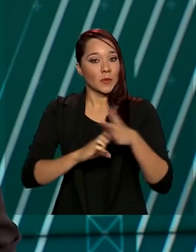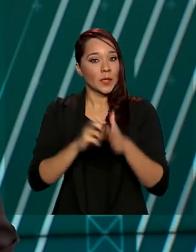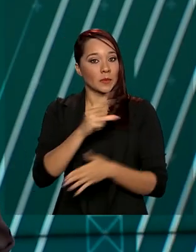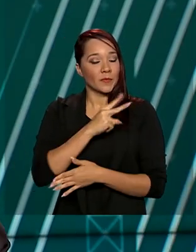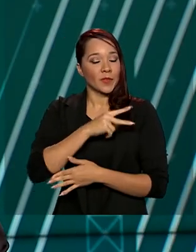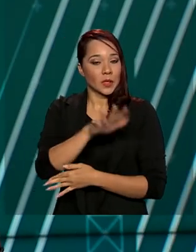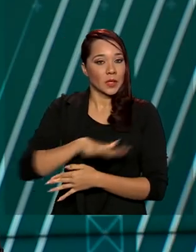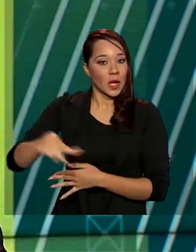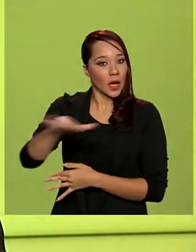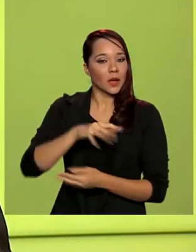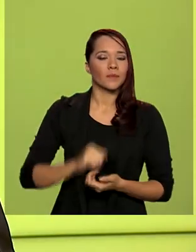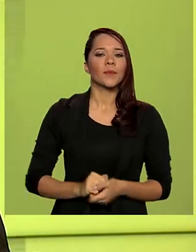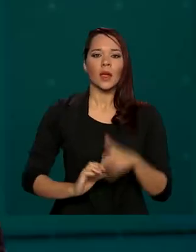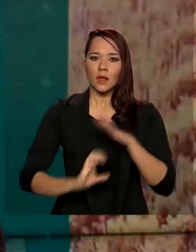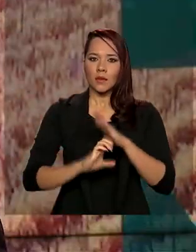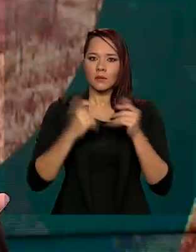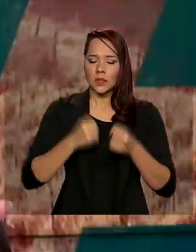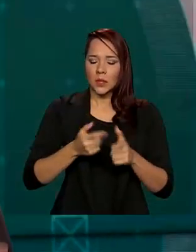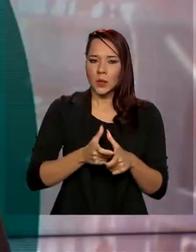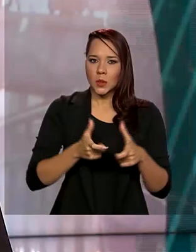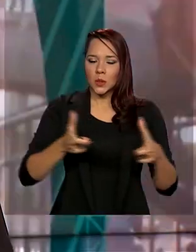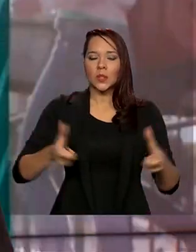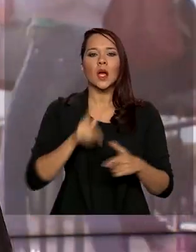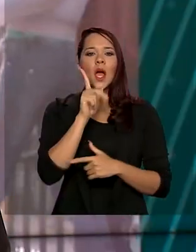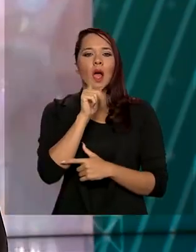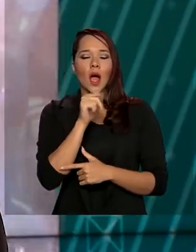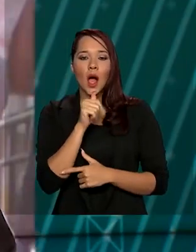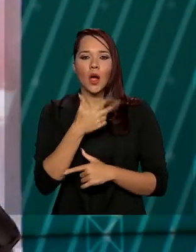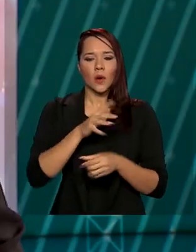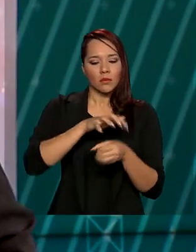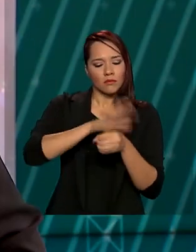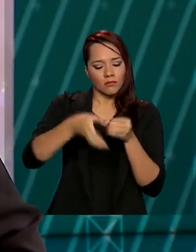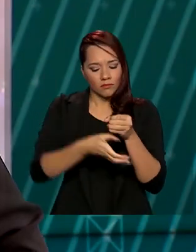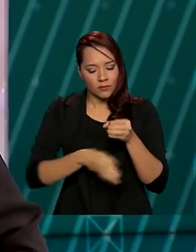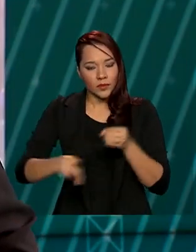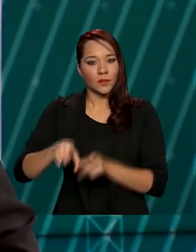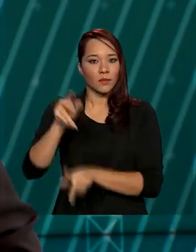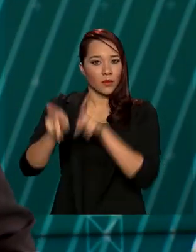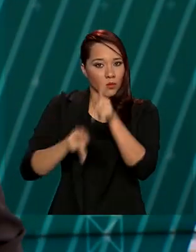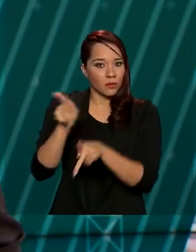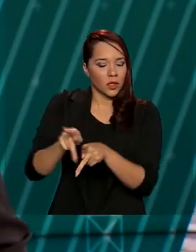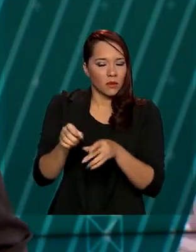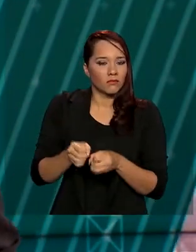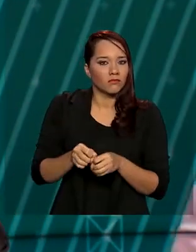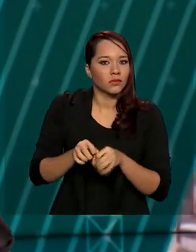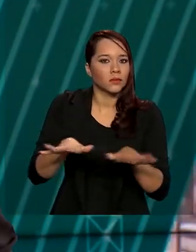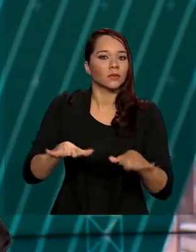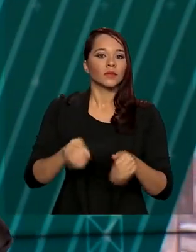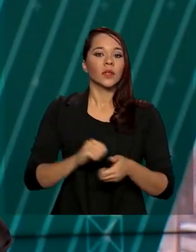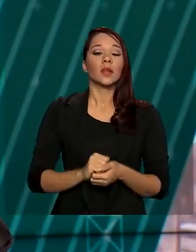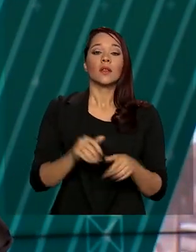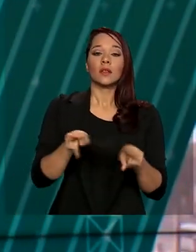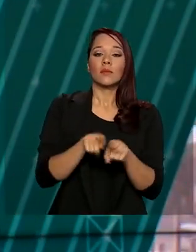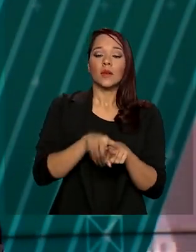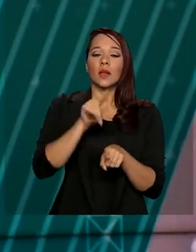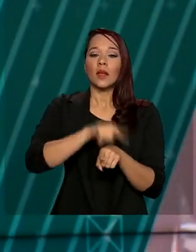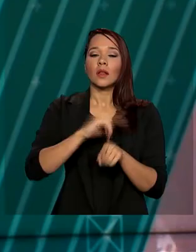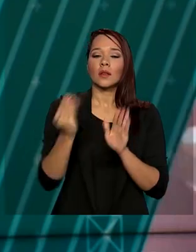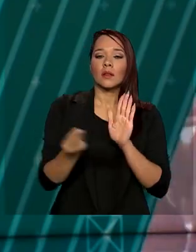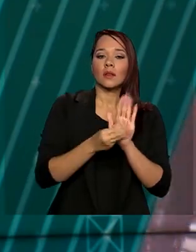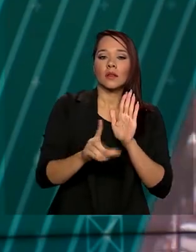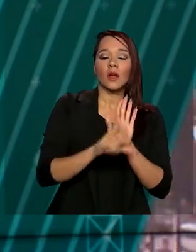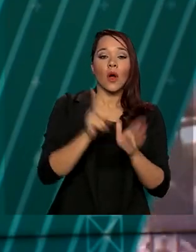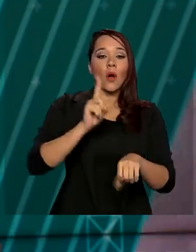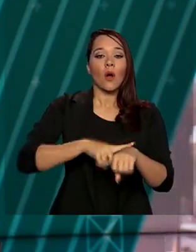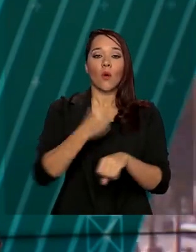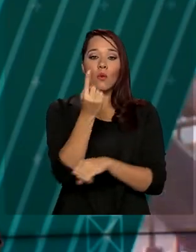ainda prevê que as empresas ampliem o fornecimento de água e esgoto para a população. A sanção do marco do saneamento está marcada para uma